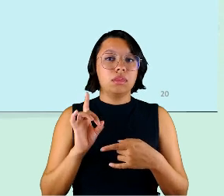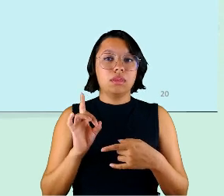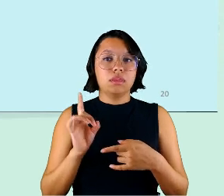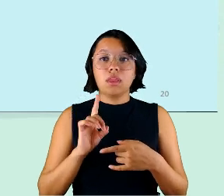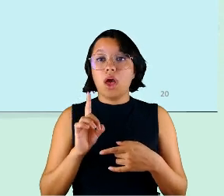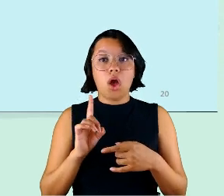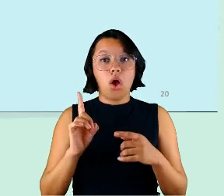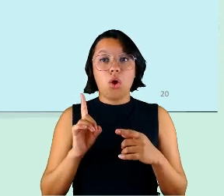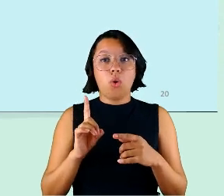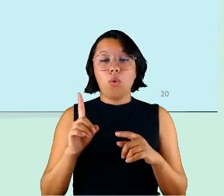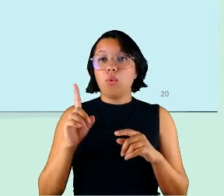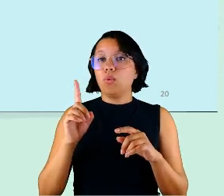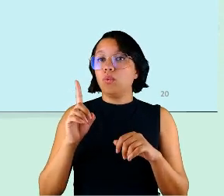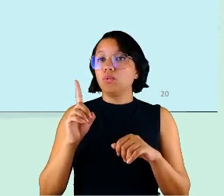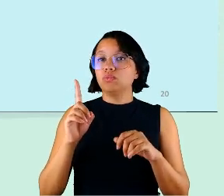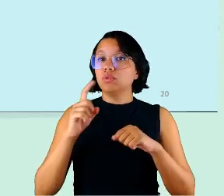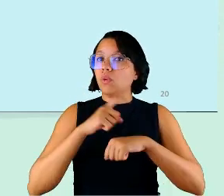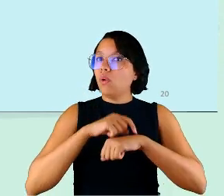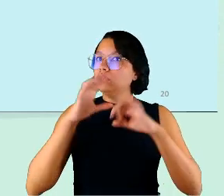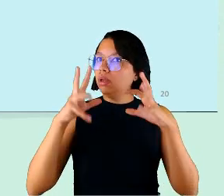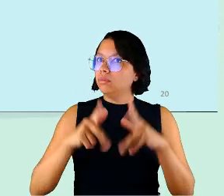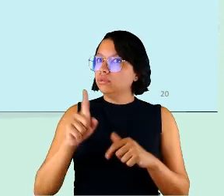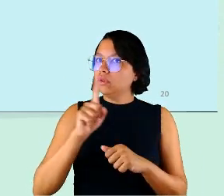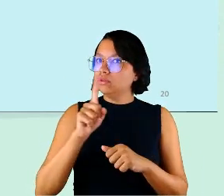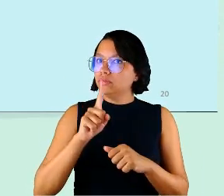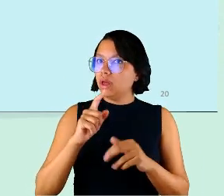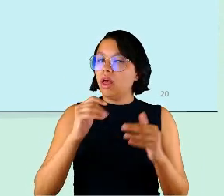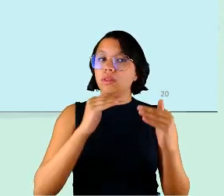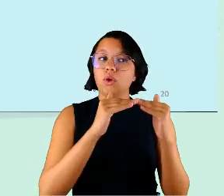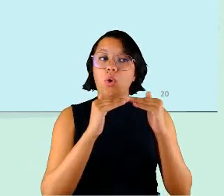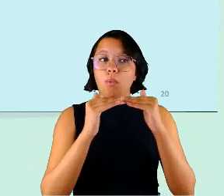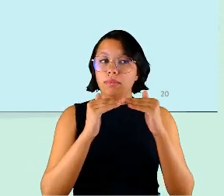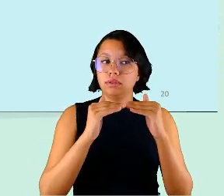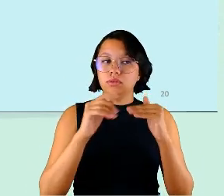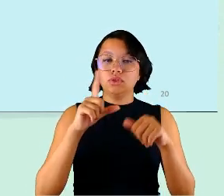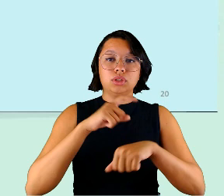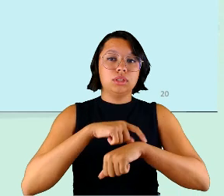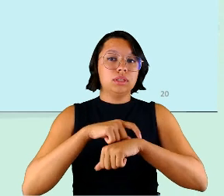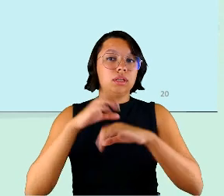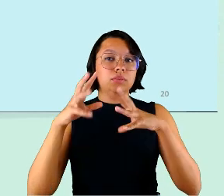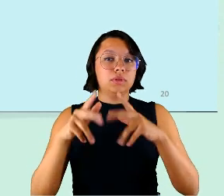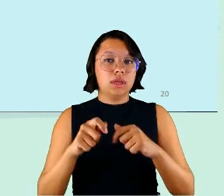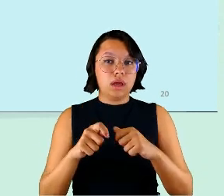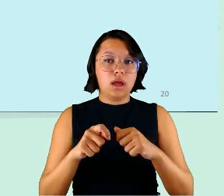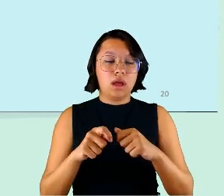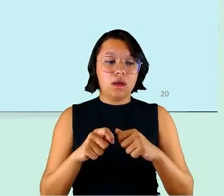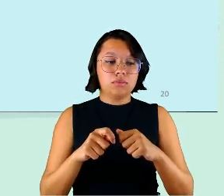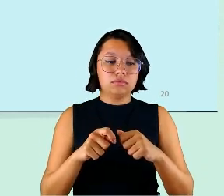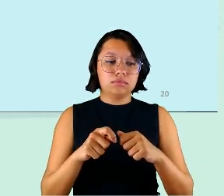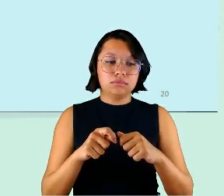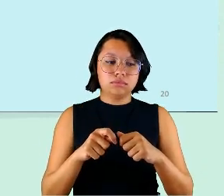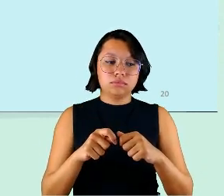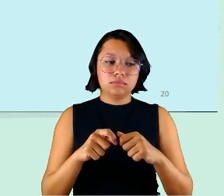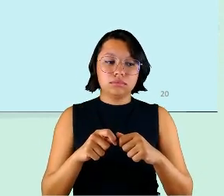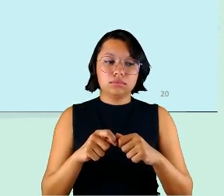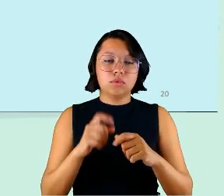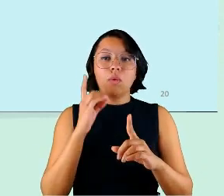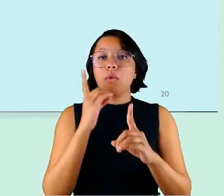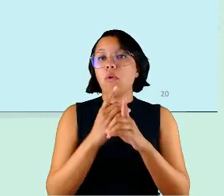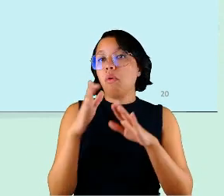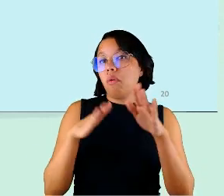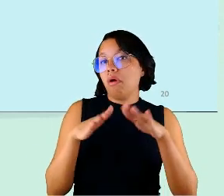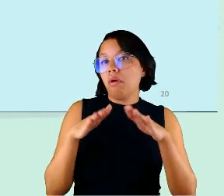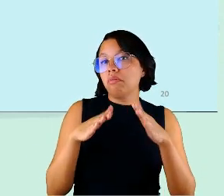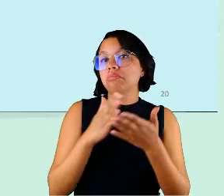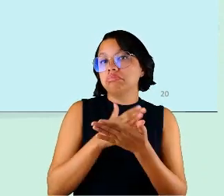integral e a gente vai ver que existem várias combinações de tempo integral né com algum encontro